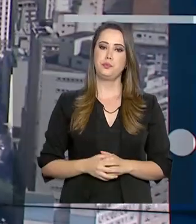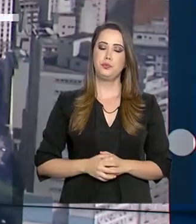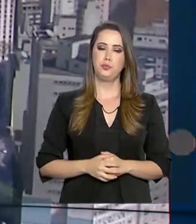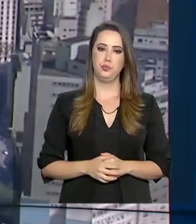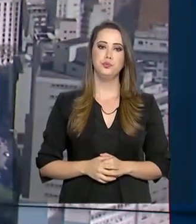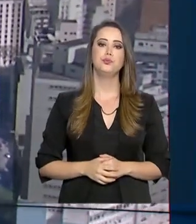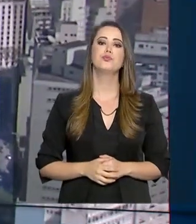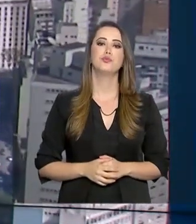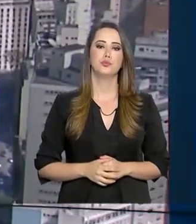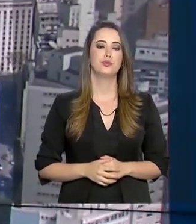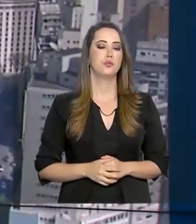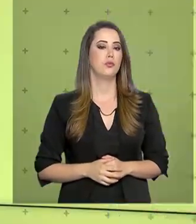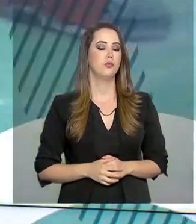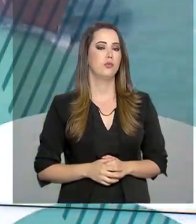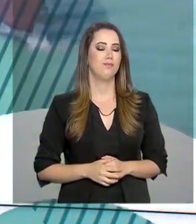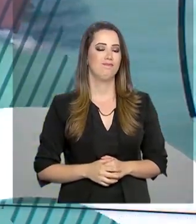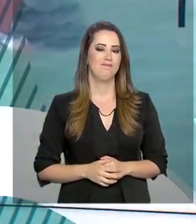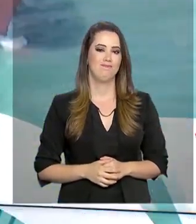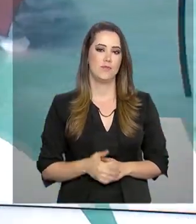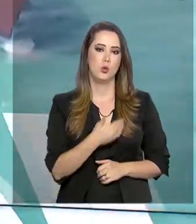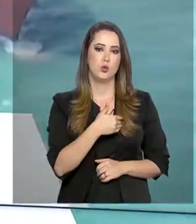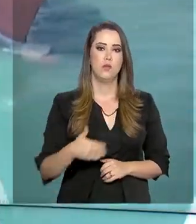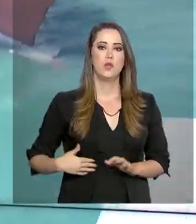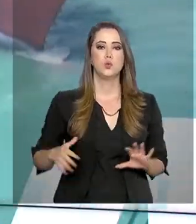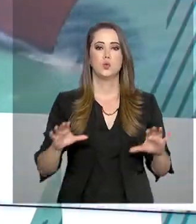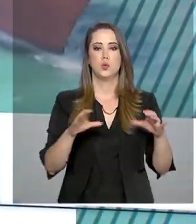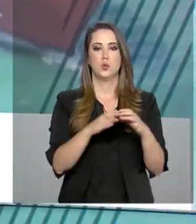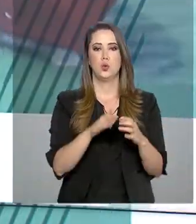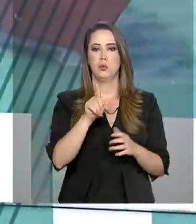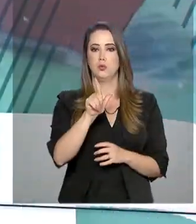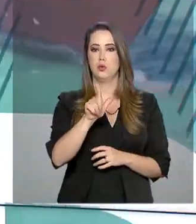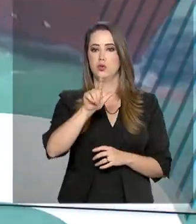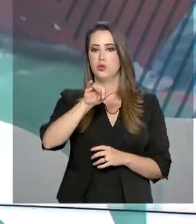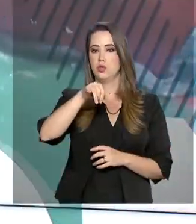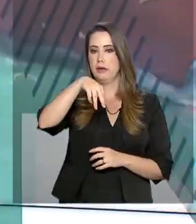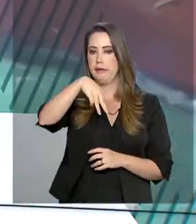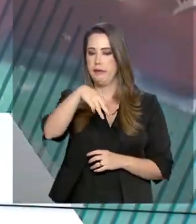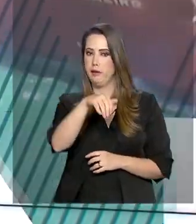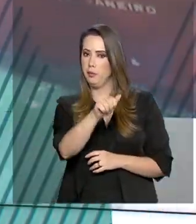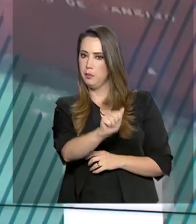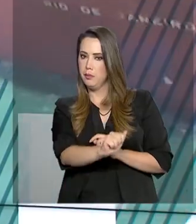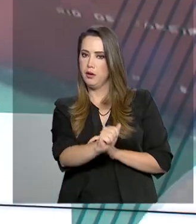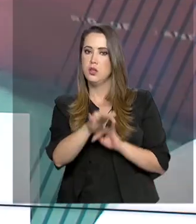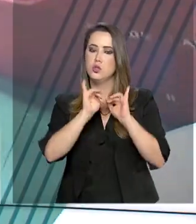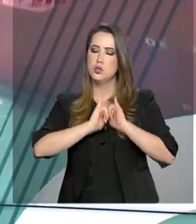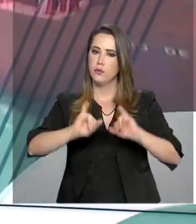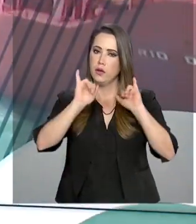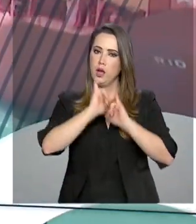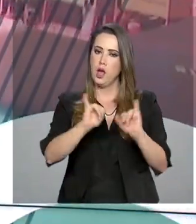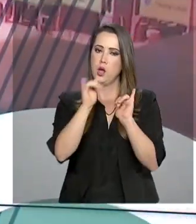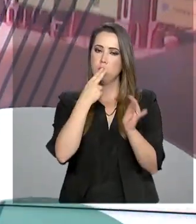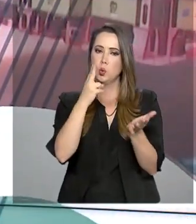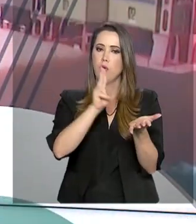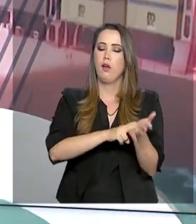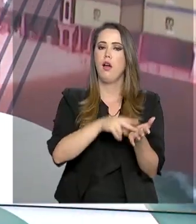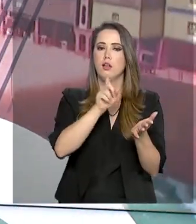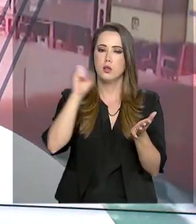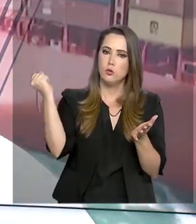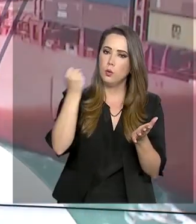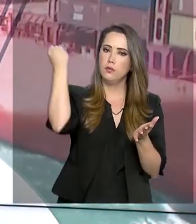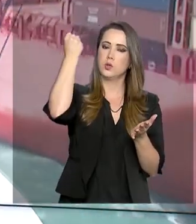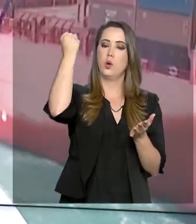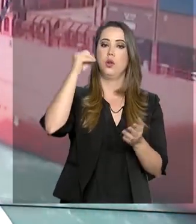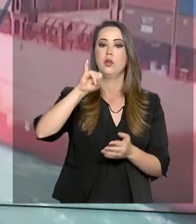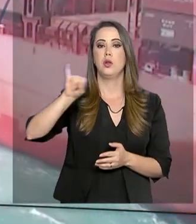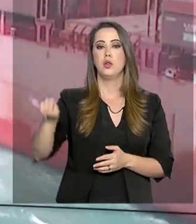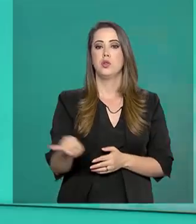Os governos membros do Grupo de Lima, entre eles o do Brasil, divulgaram nota em que comemoram a reeleição de Juan Guaidó como